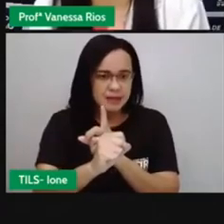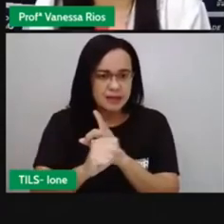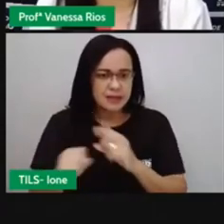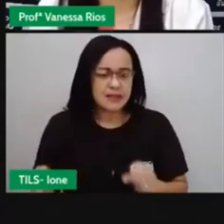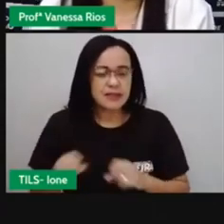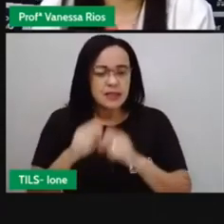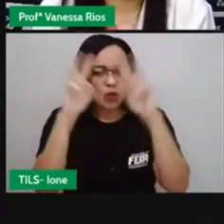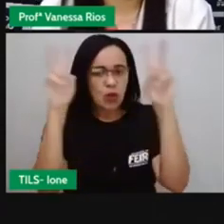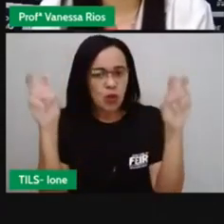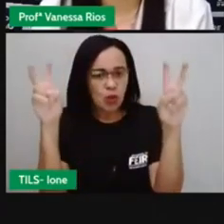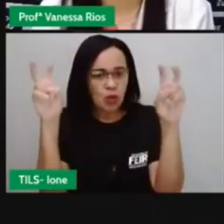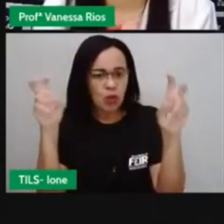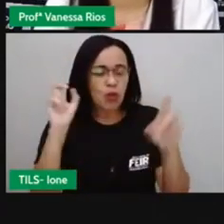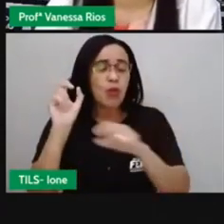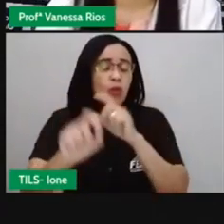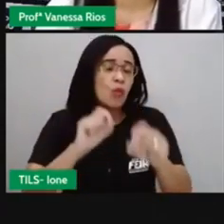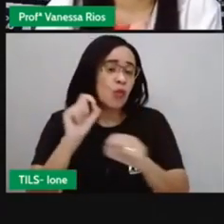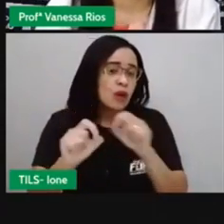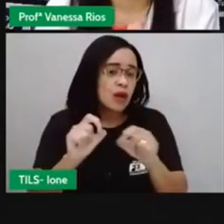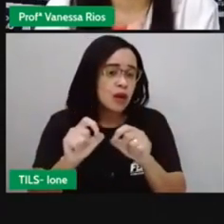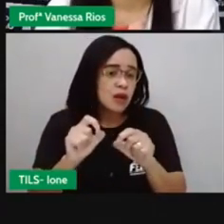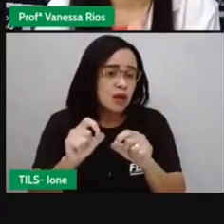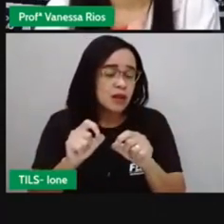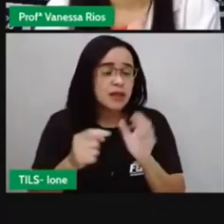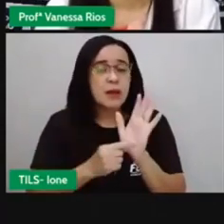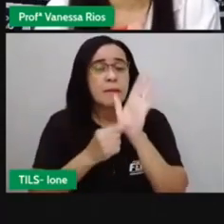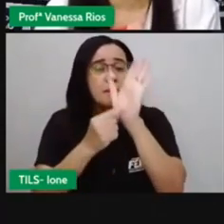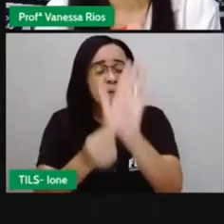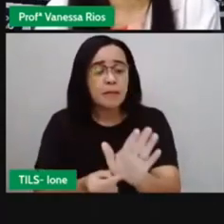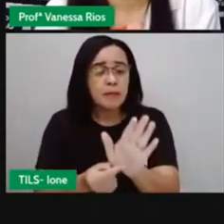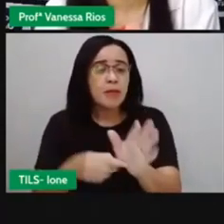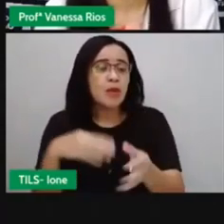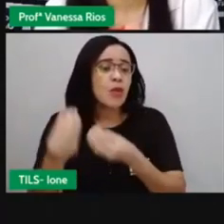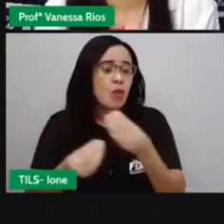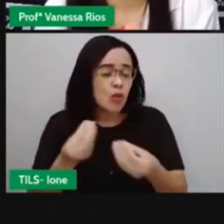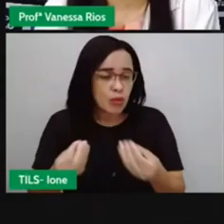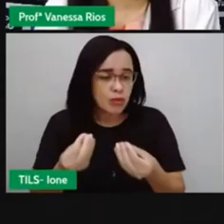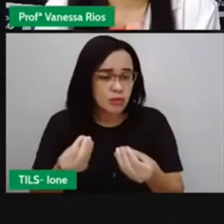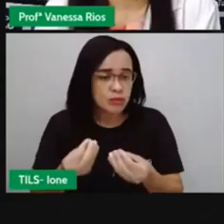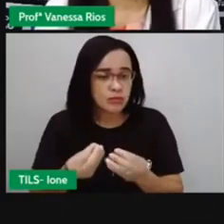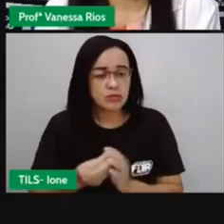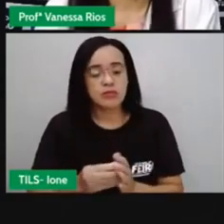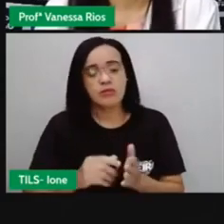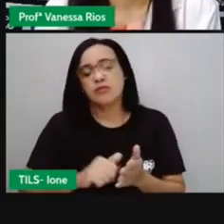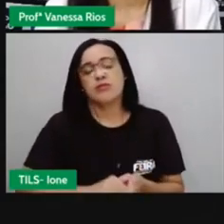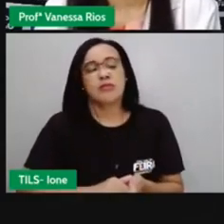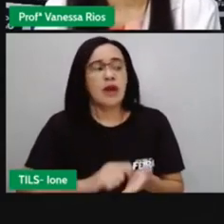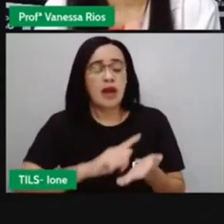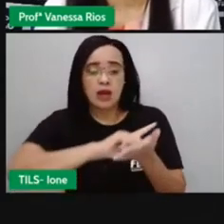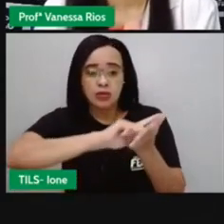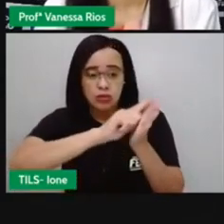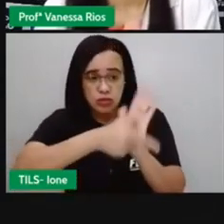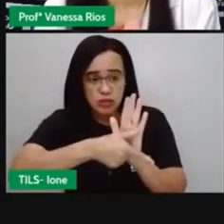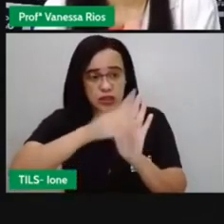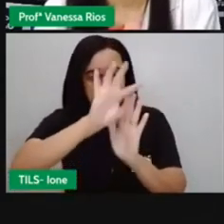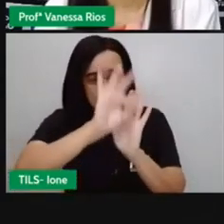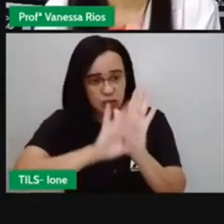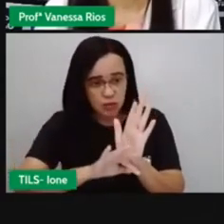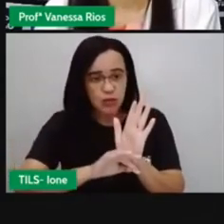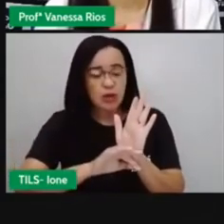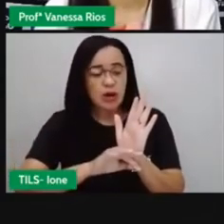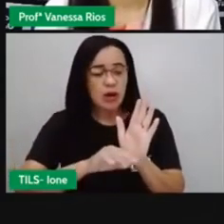aí tratado, né? O assunto abordado pelo gênero textual cartoon são os